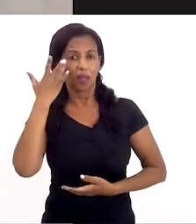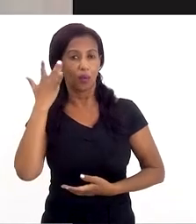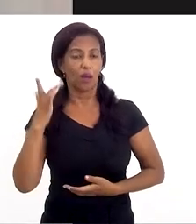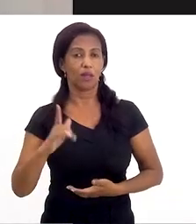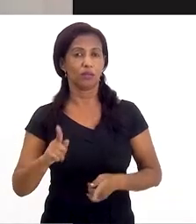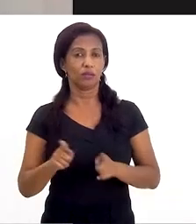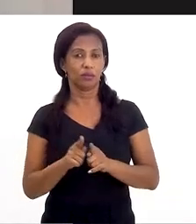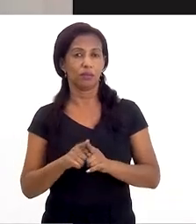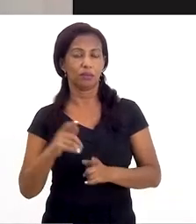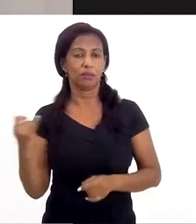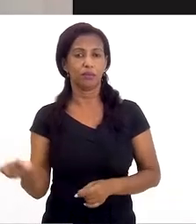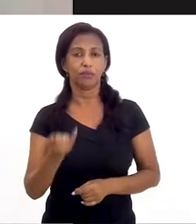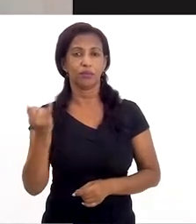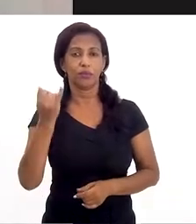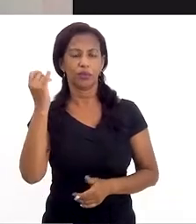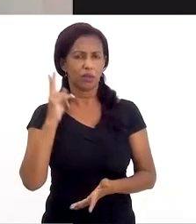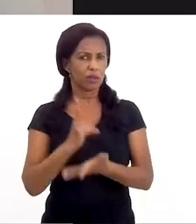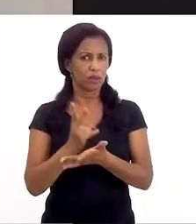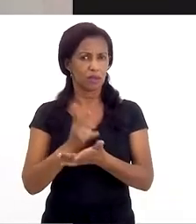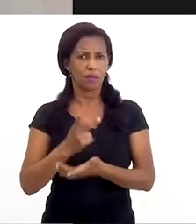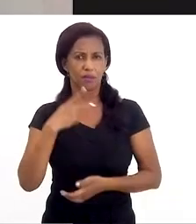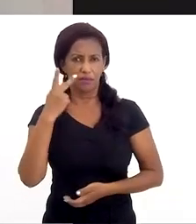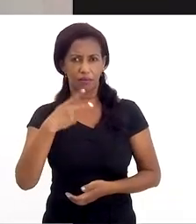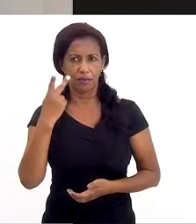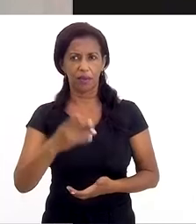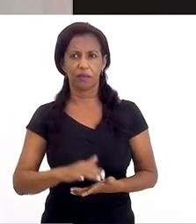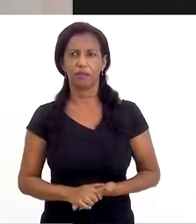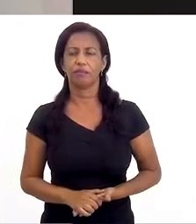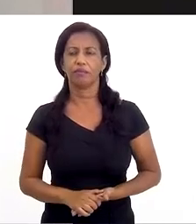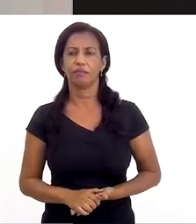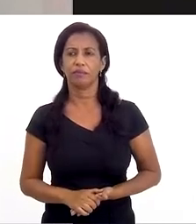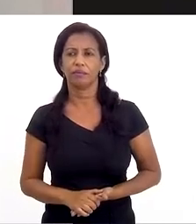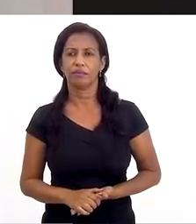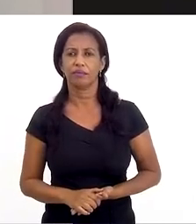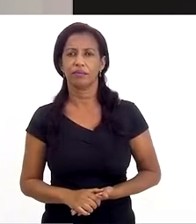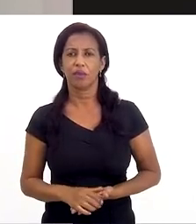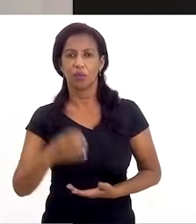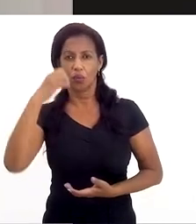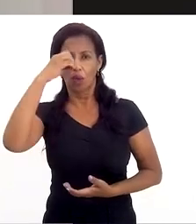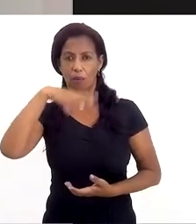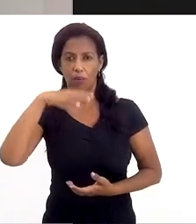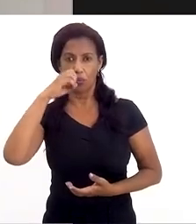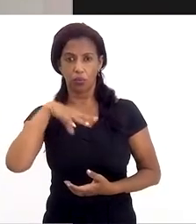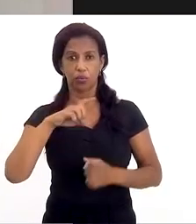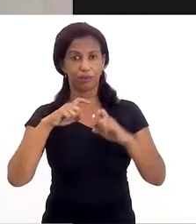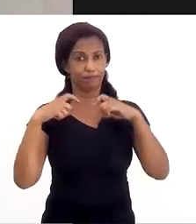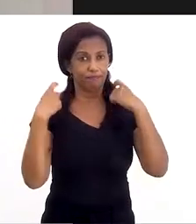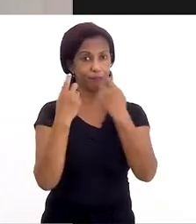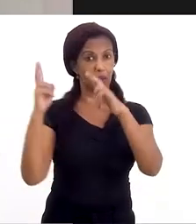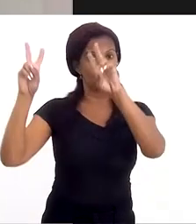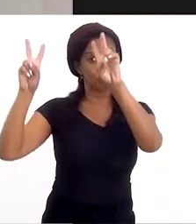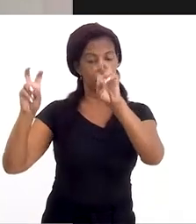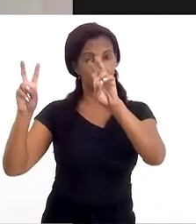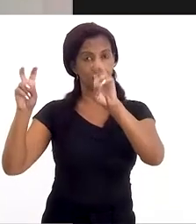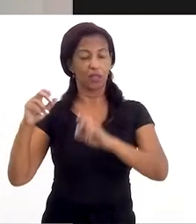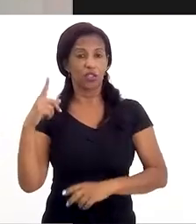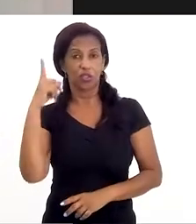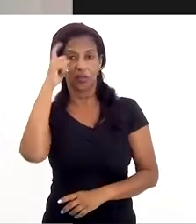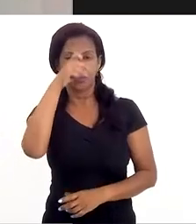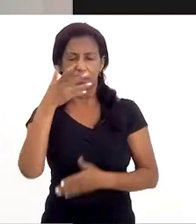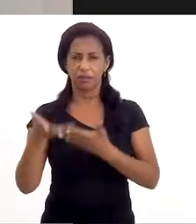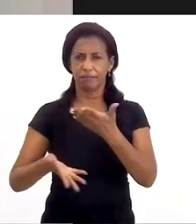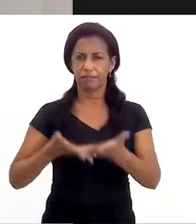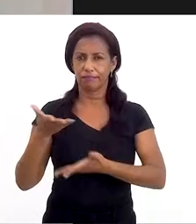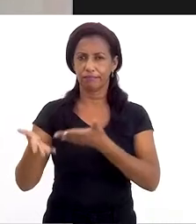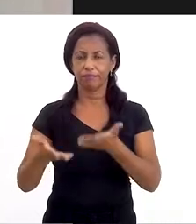Eu acho que uma questão importante também que eu sempre falo é que a questão do abuso sexual é um tema que é difícil de ser